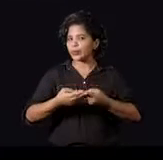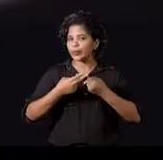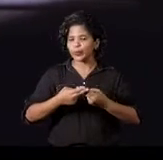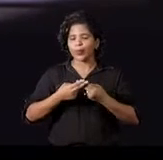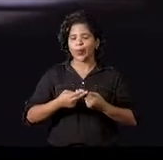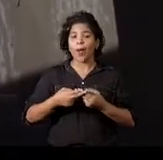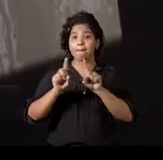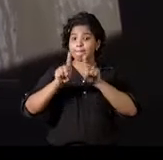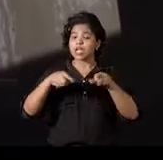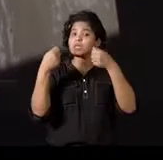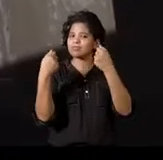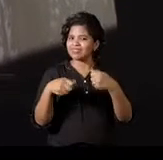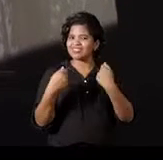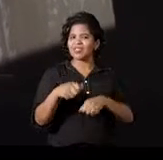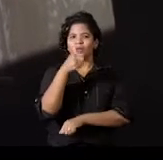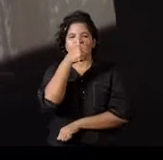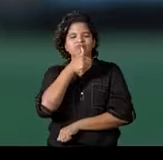sacrifício final.